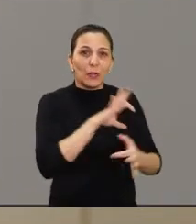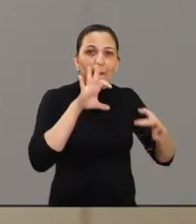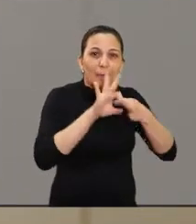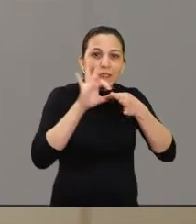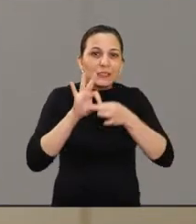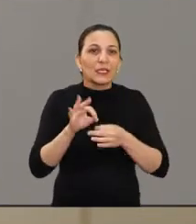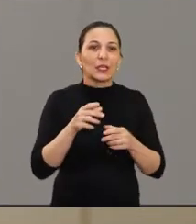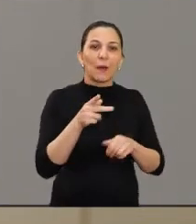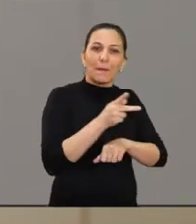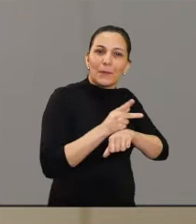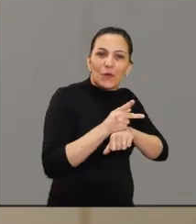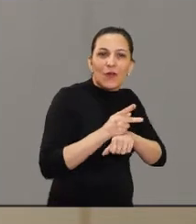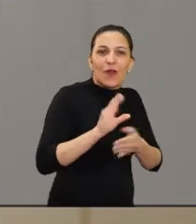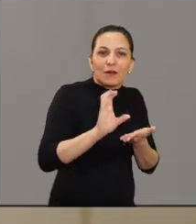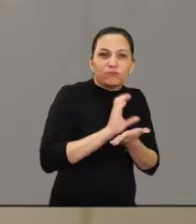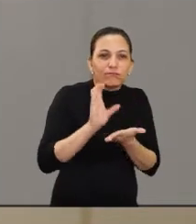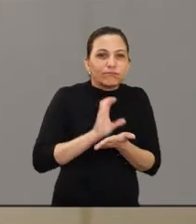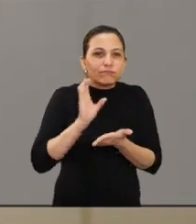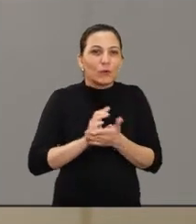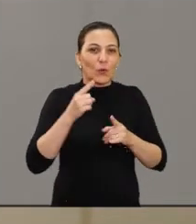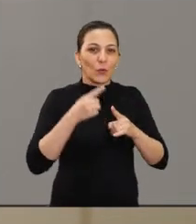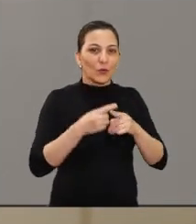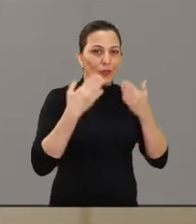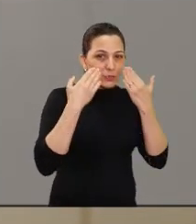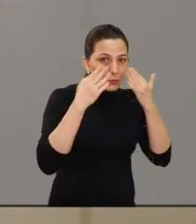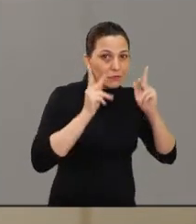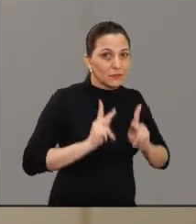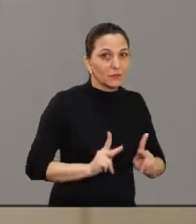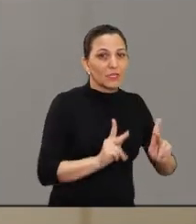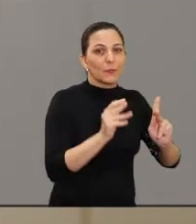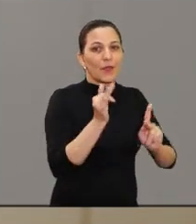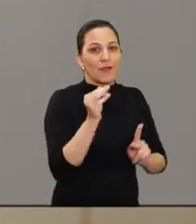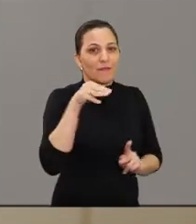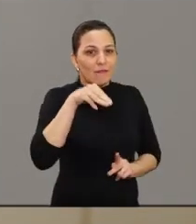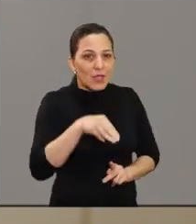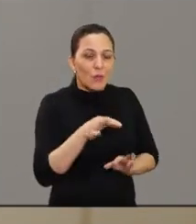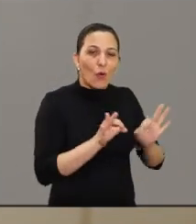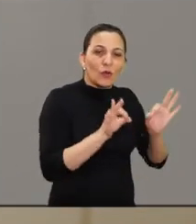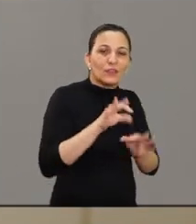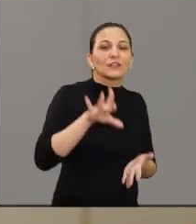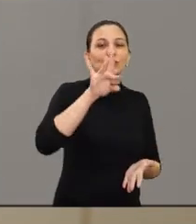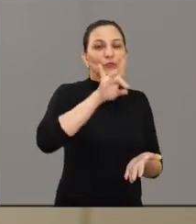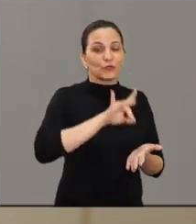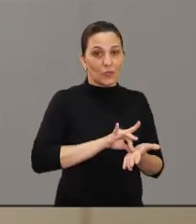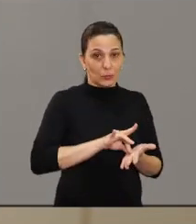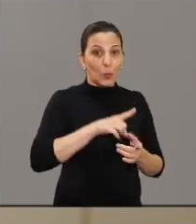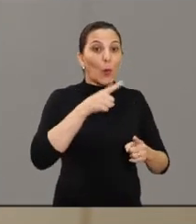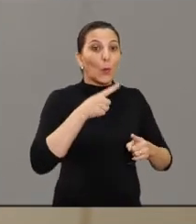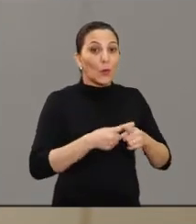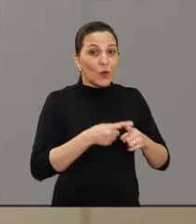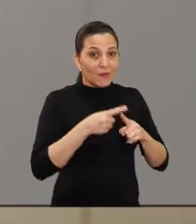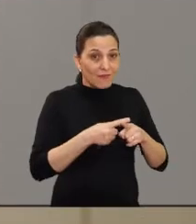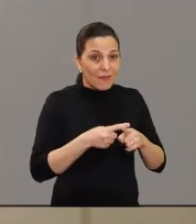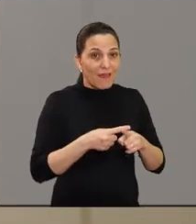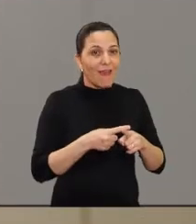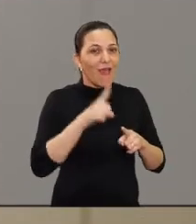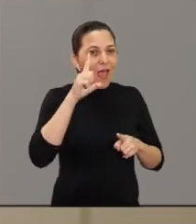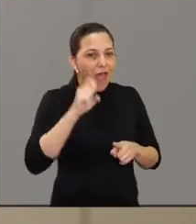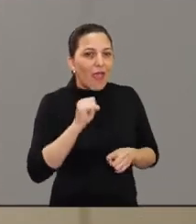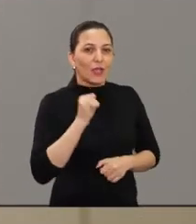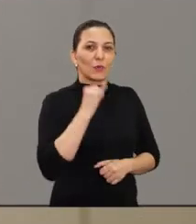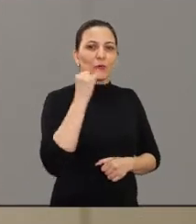na localização de parceiros para, junto com a gente, junto aqui com a Prefeitura, investir para que essa exposição, então, seja